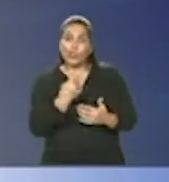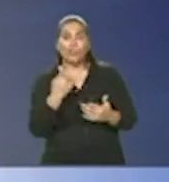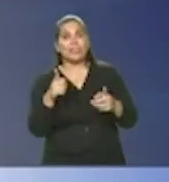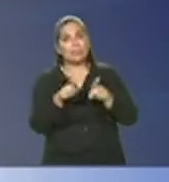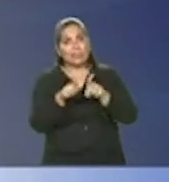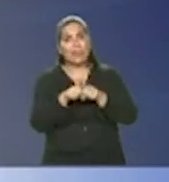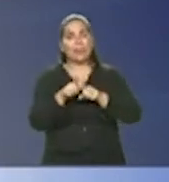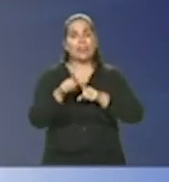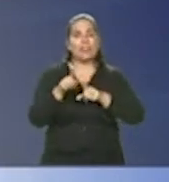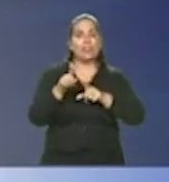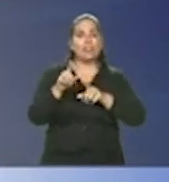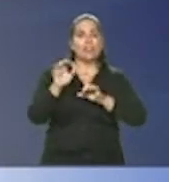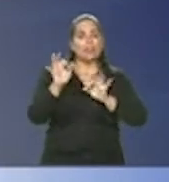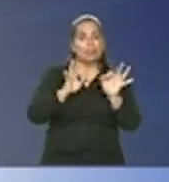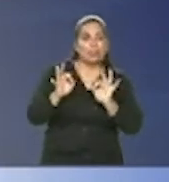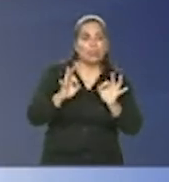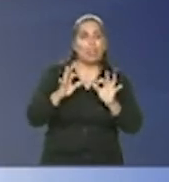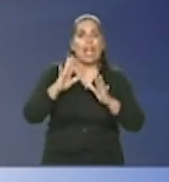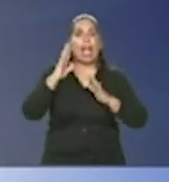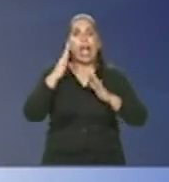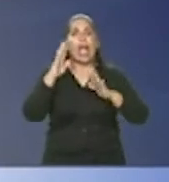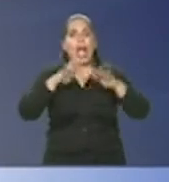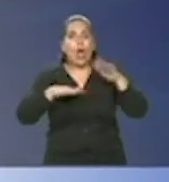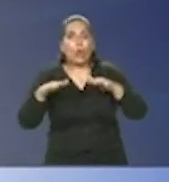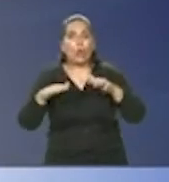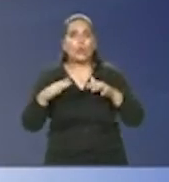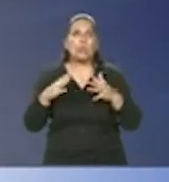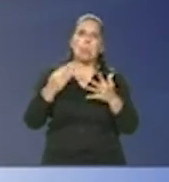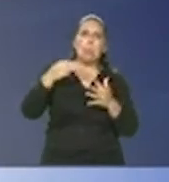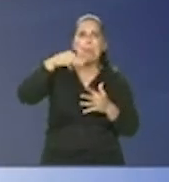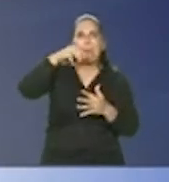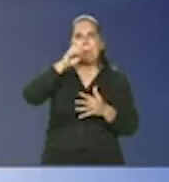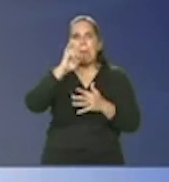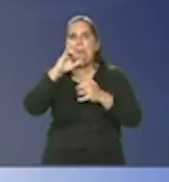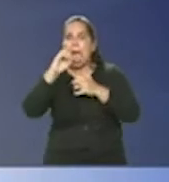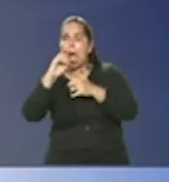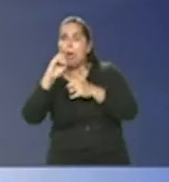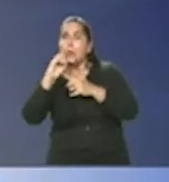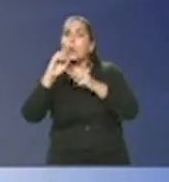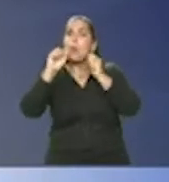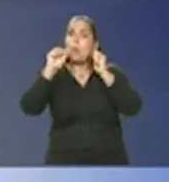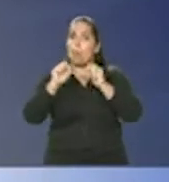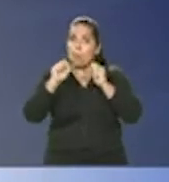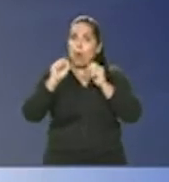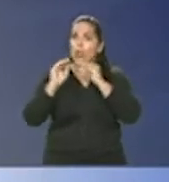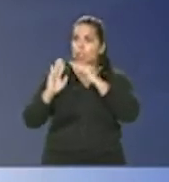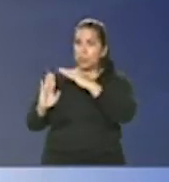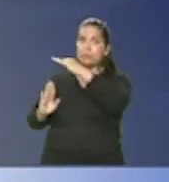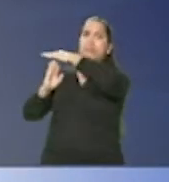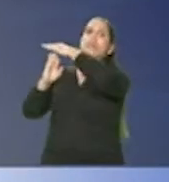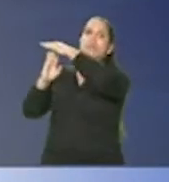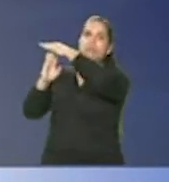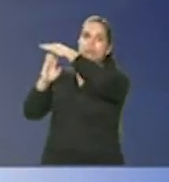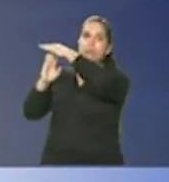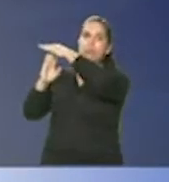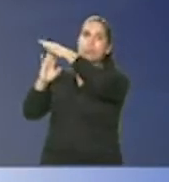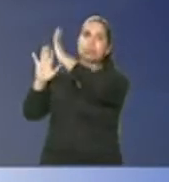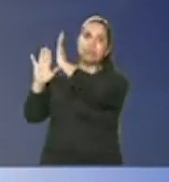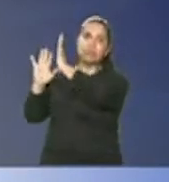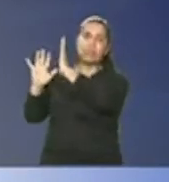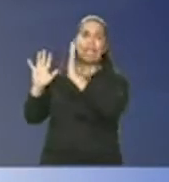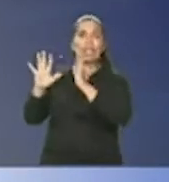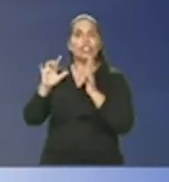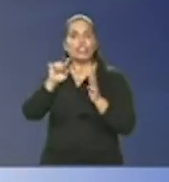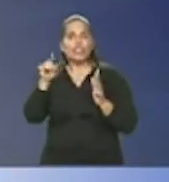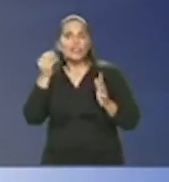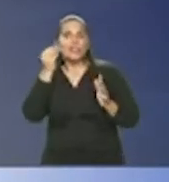algum lugar no início de maio essa curva pode atingir seu pico nossa previsão aqui